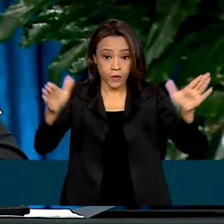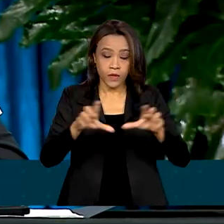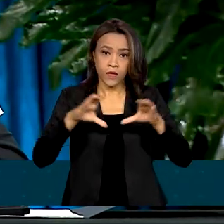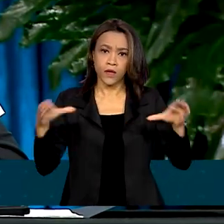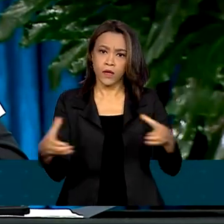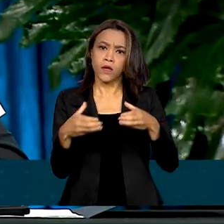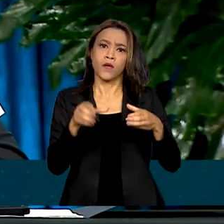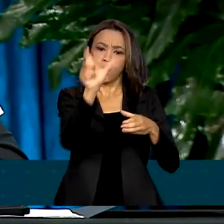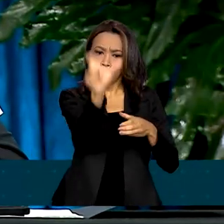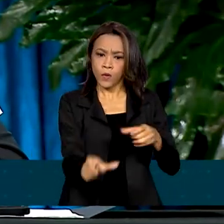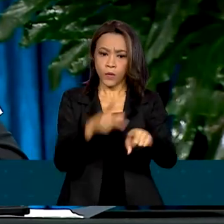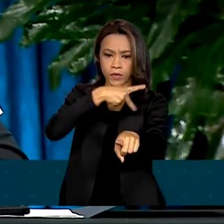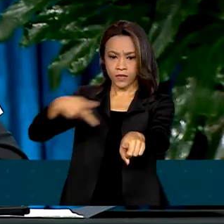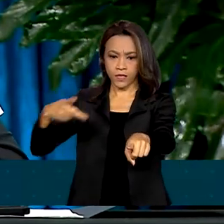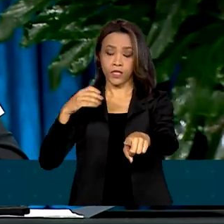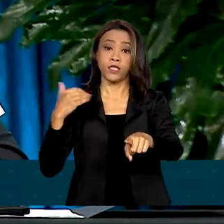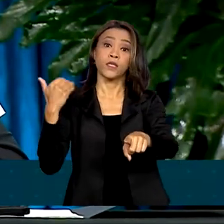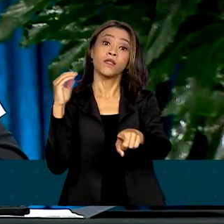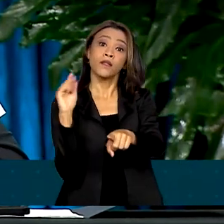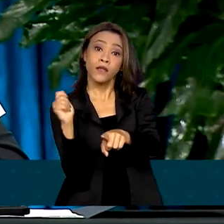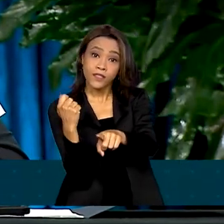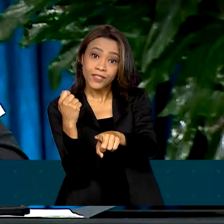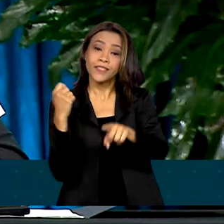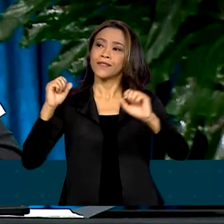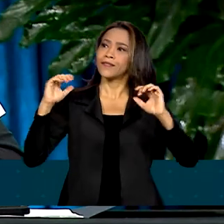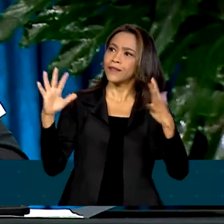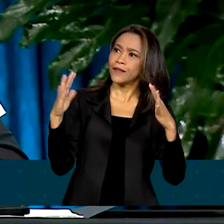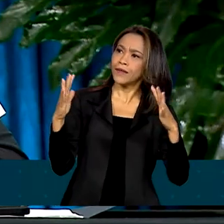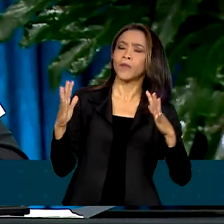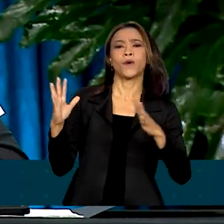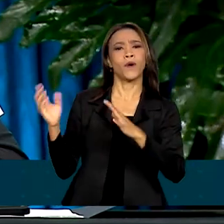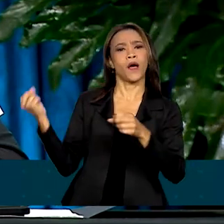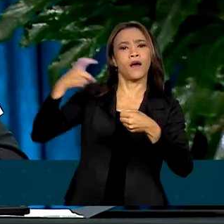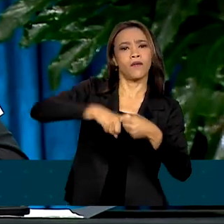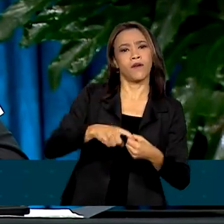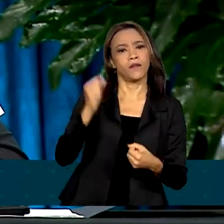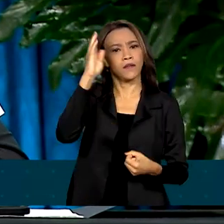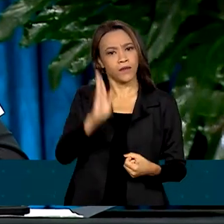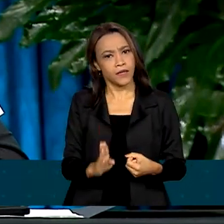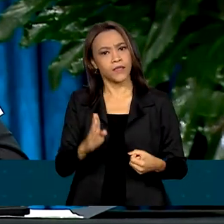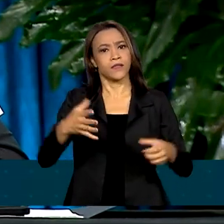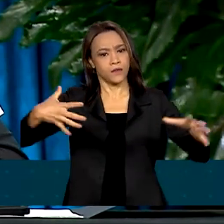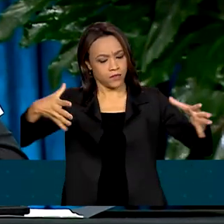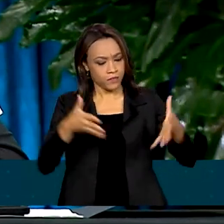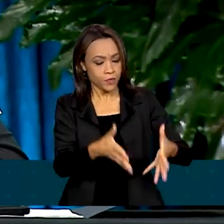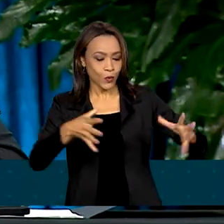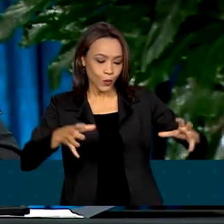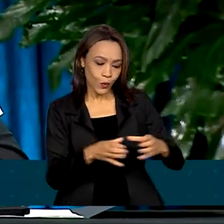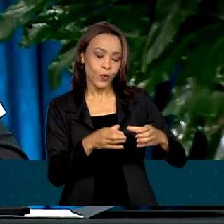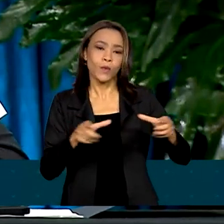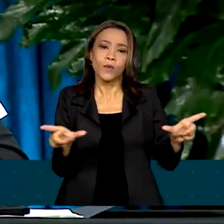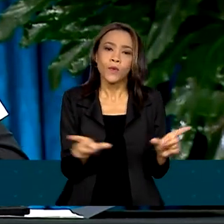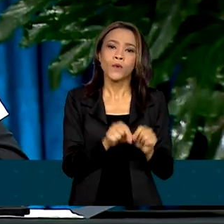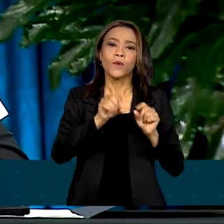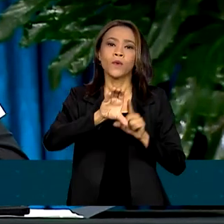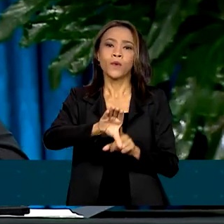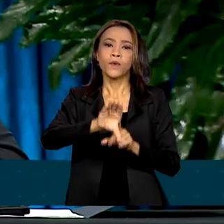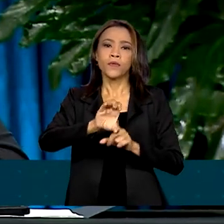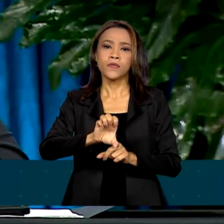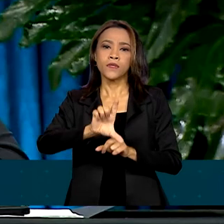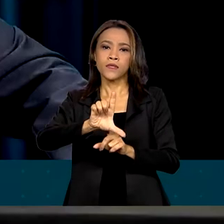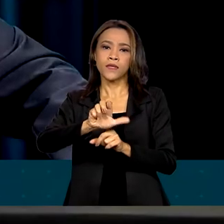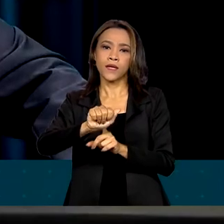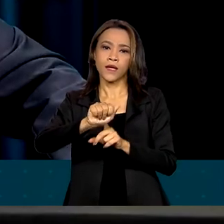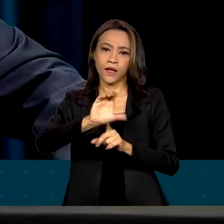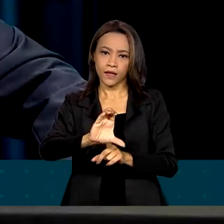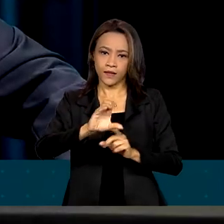argentino Alberto Fernandes celebrou o retorno do Brasil à comunidade dos países latino-americanos e caribenhos.